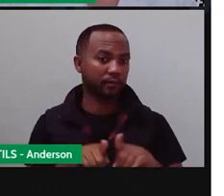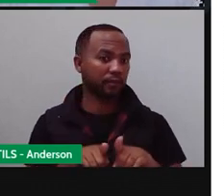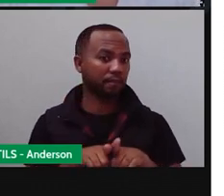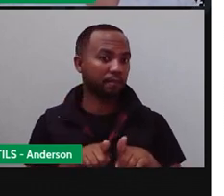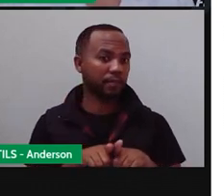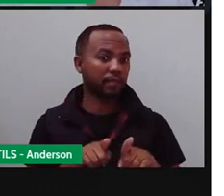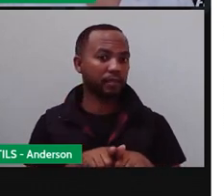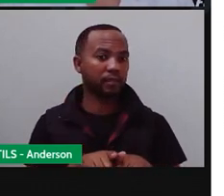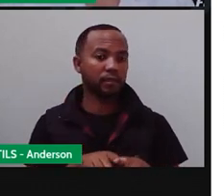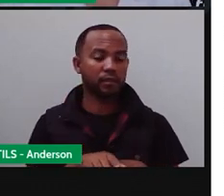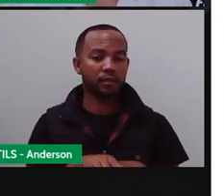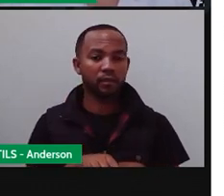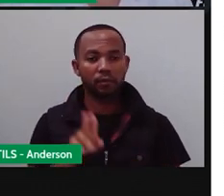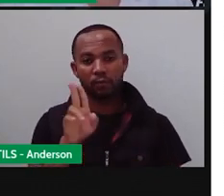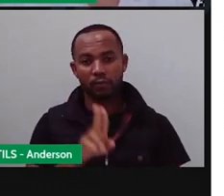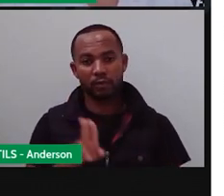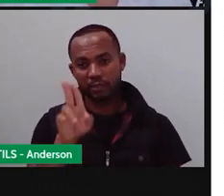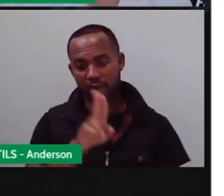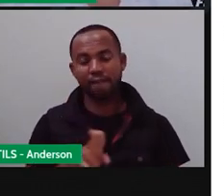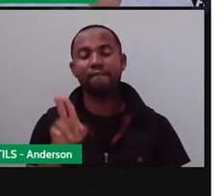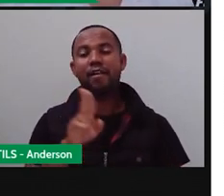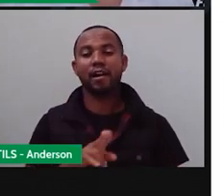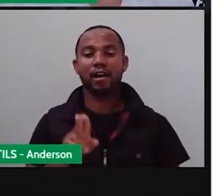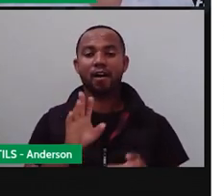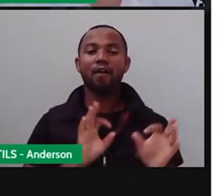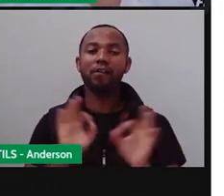para a sua organização. Não foi isso, Anderson?